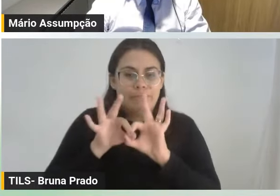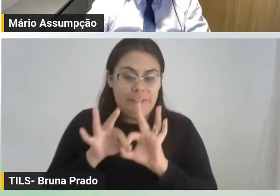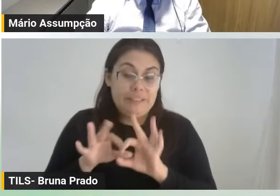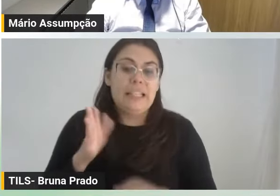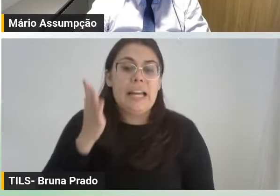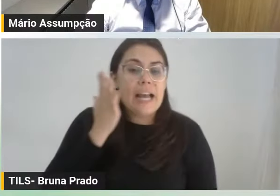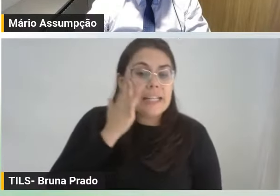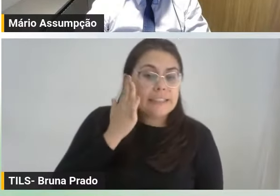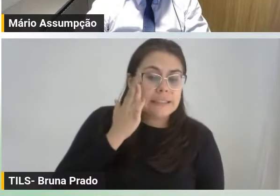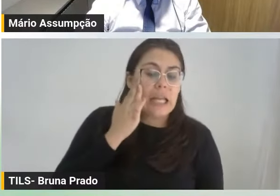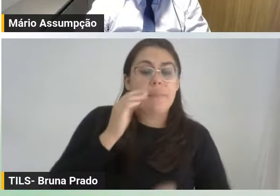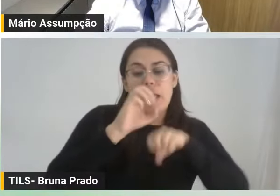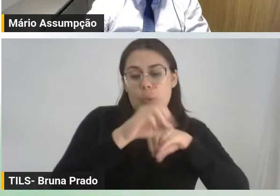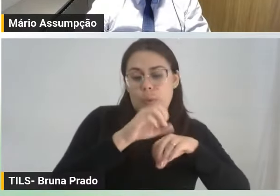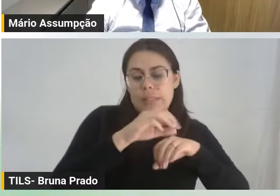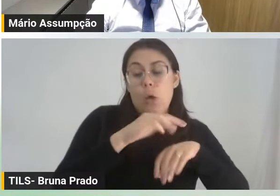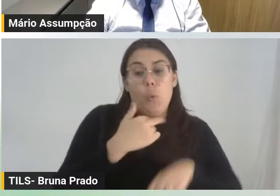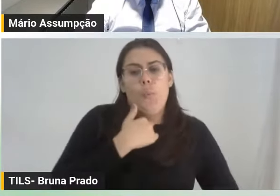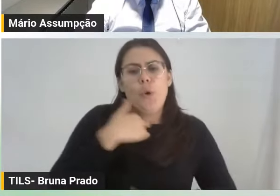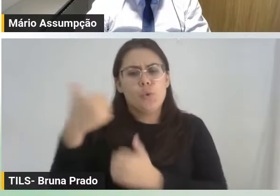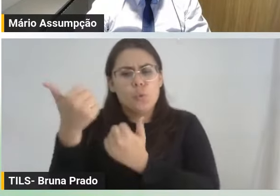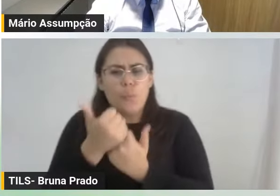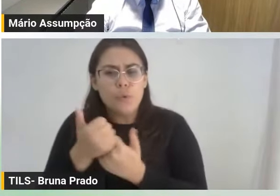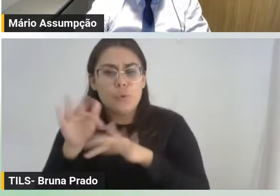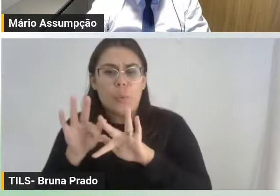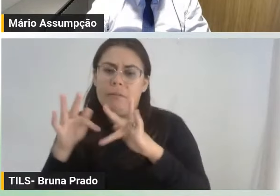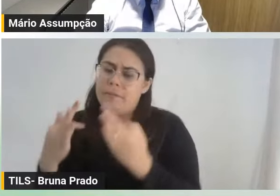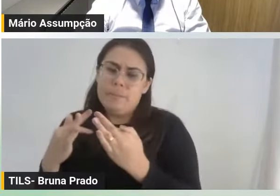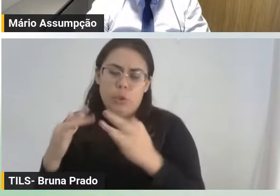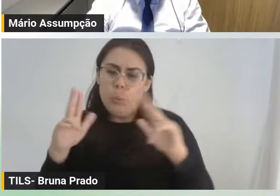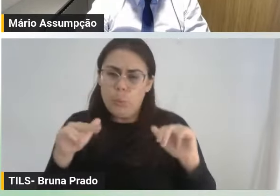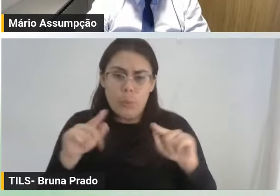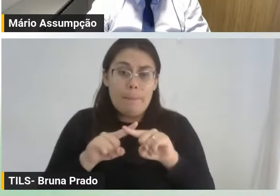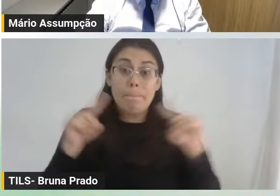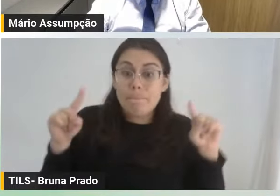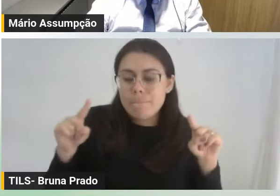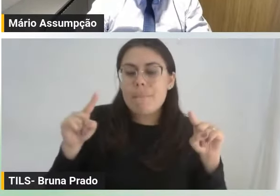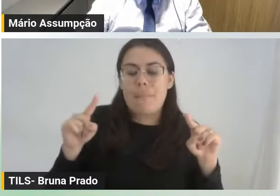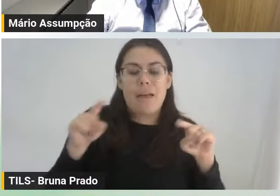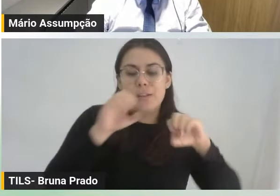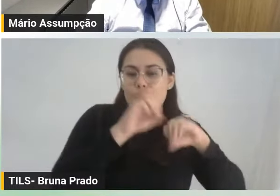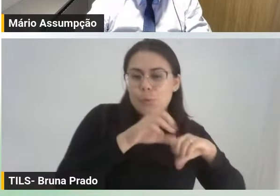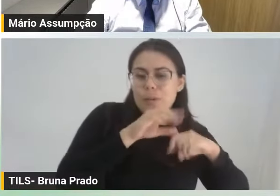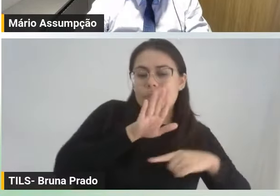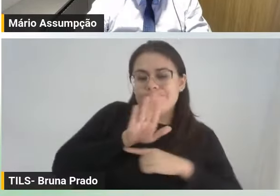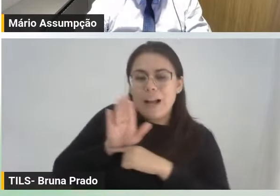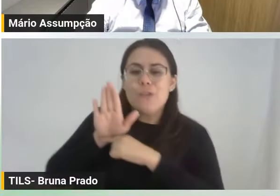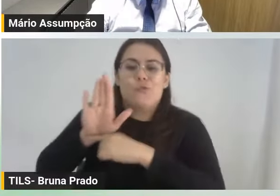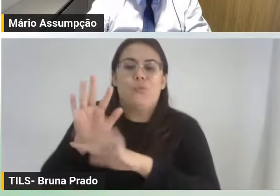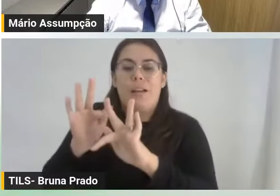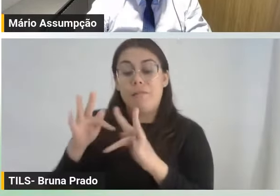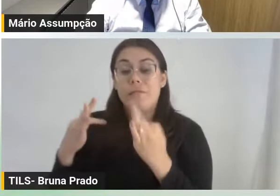substitua e nem pode substituir, eu entendo que ela é uma extensão, porque a criança acaba ficando muitas